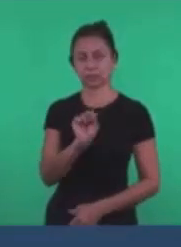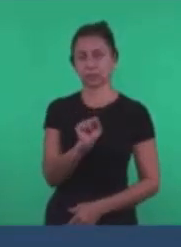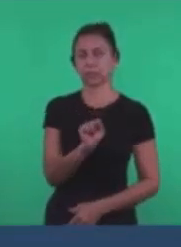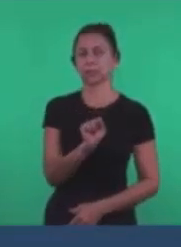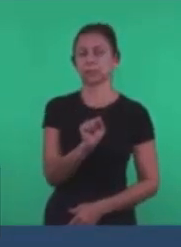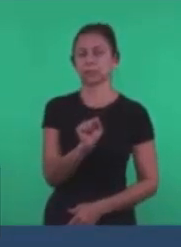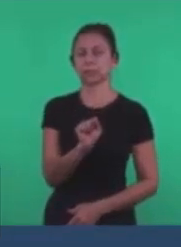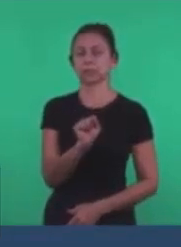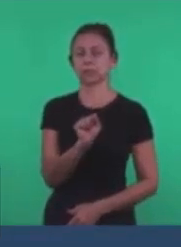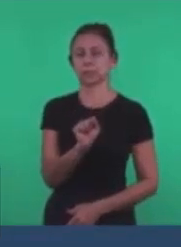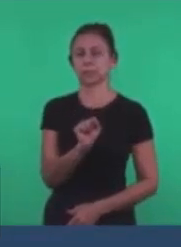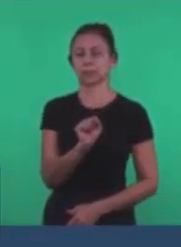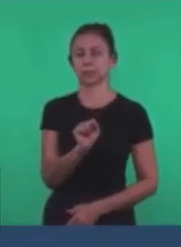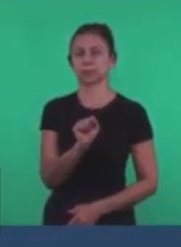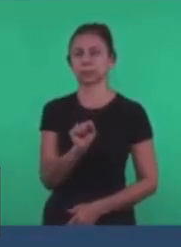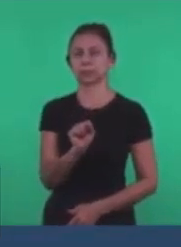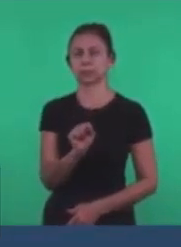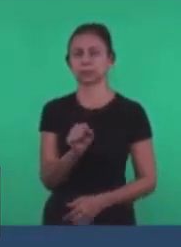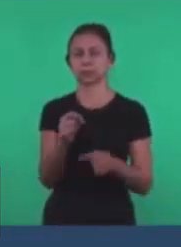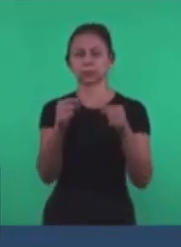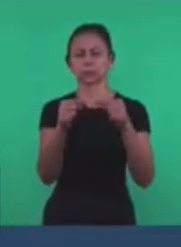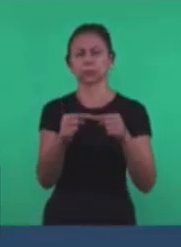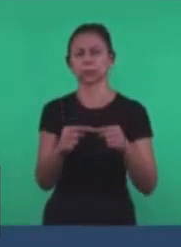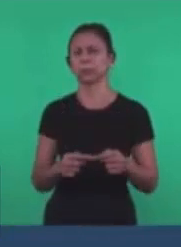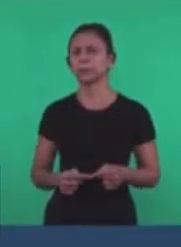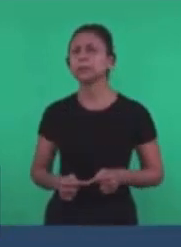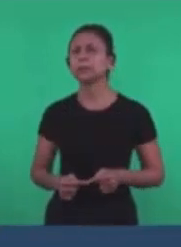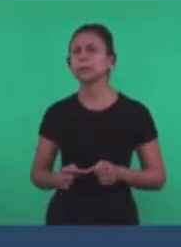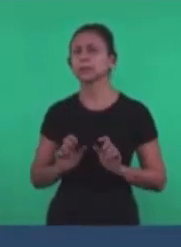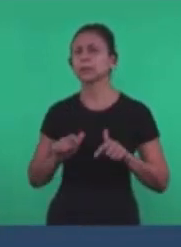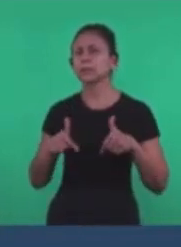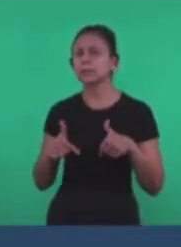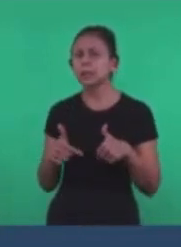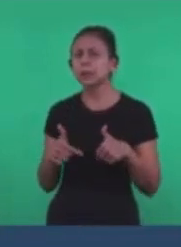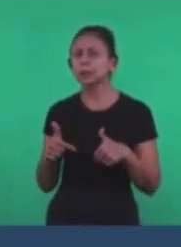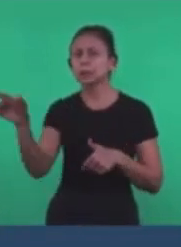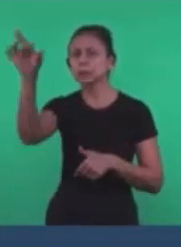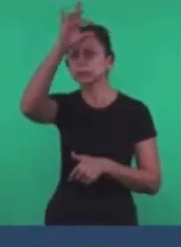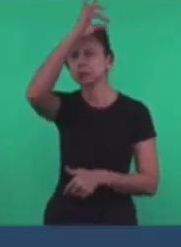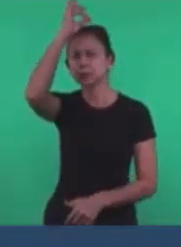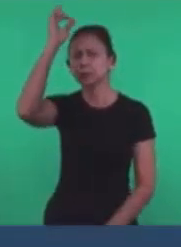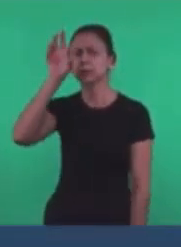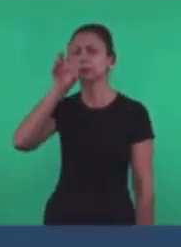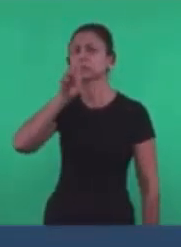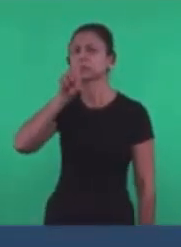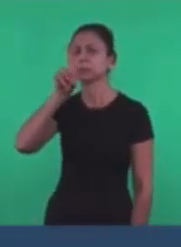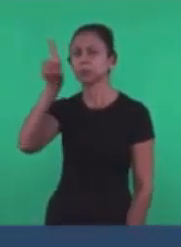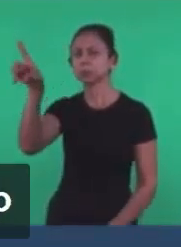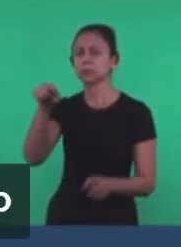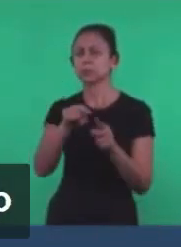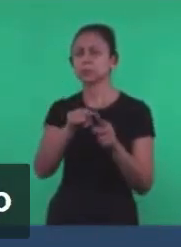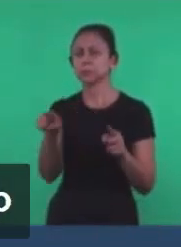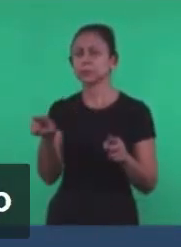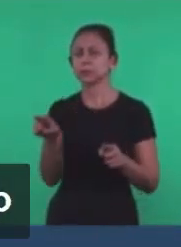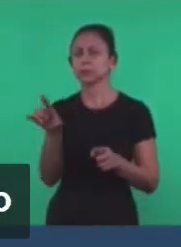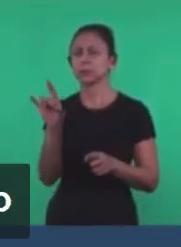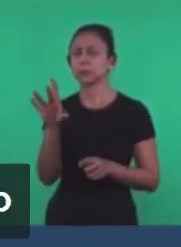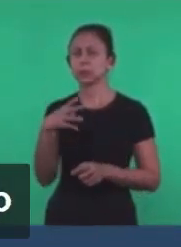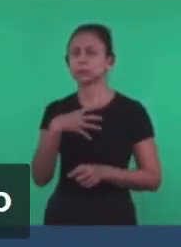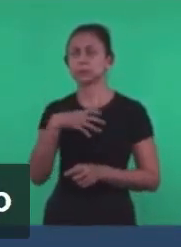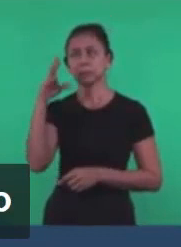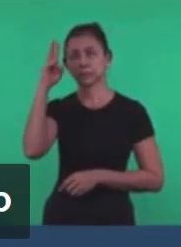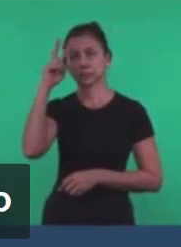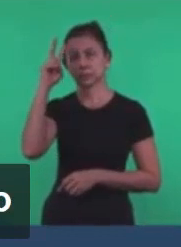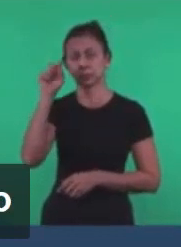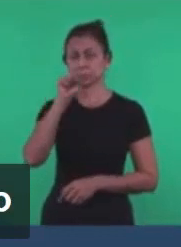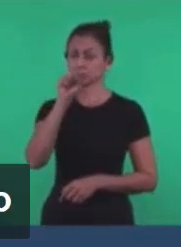Refere a operação Do sete espíritos De Deus Em todo o período Da igreja Apenas no sentido Histórico